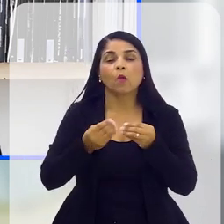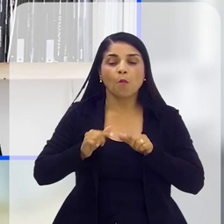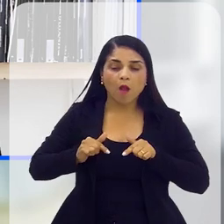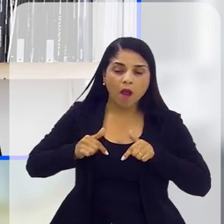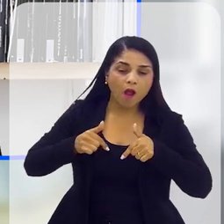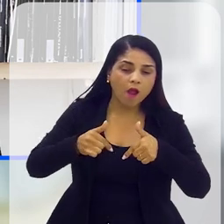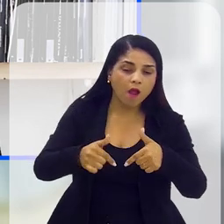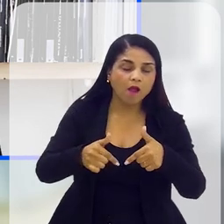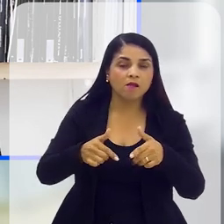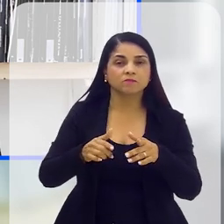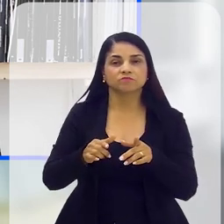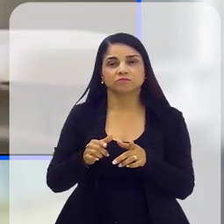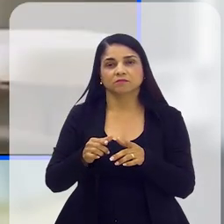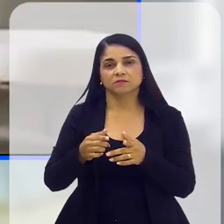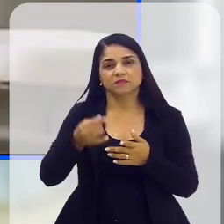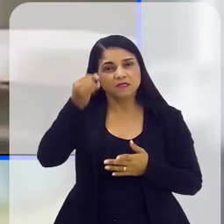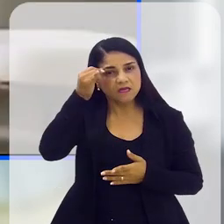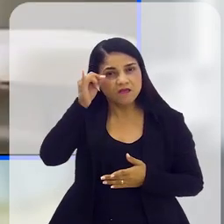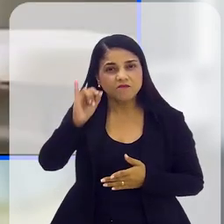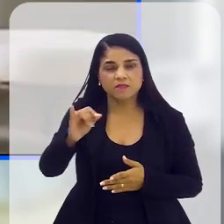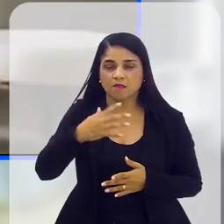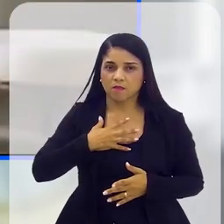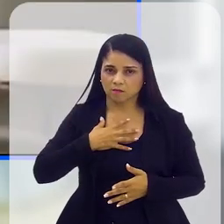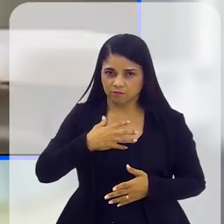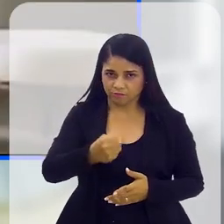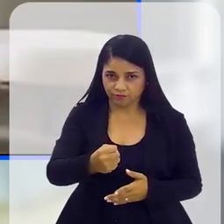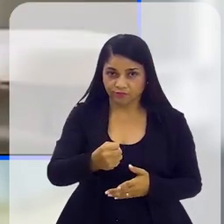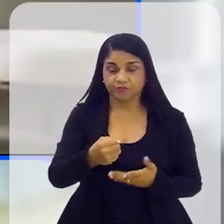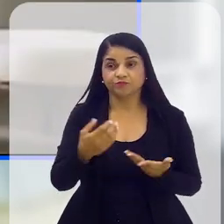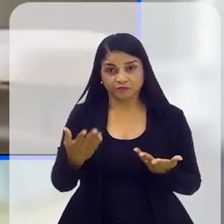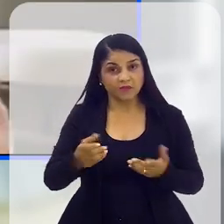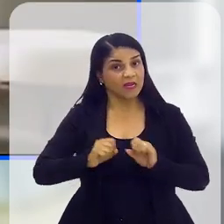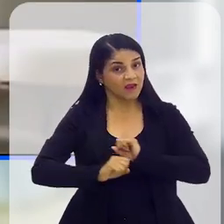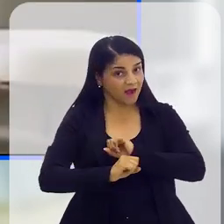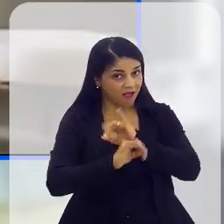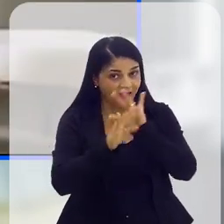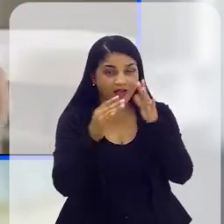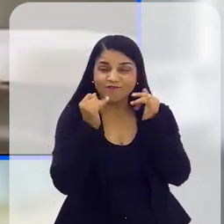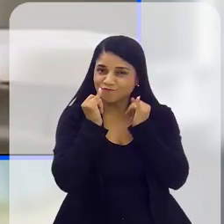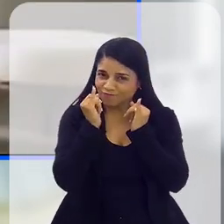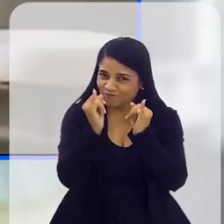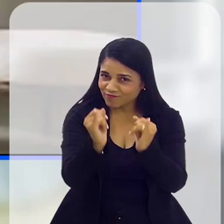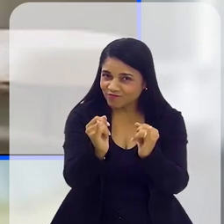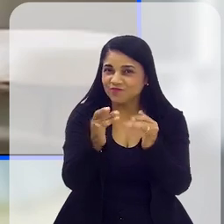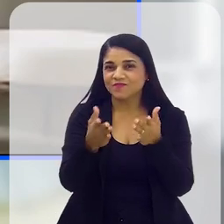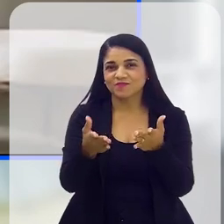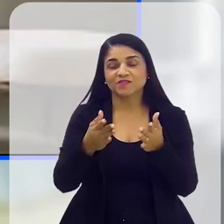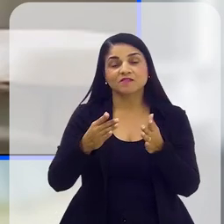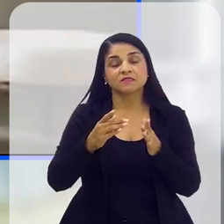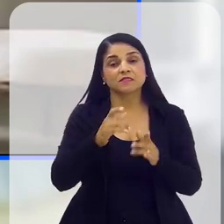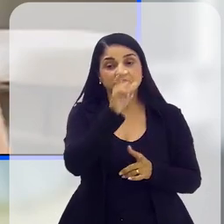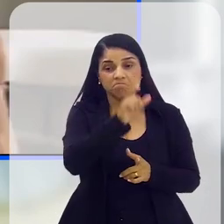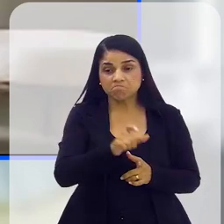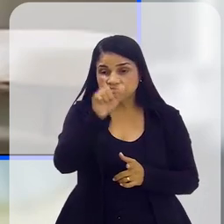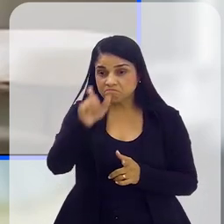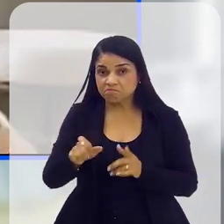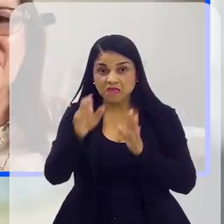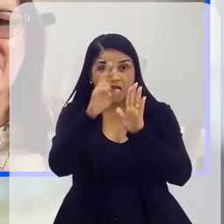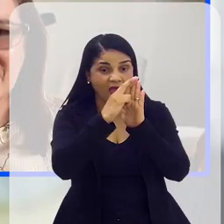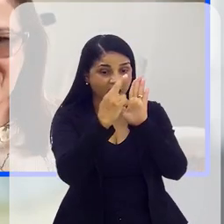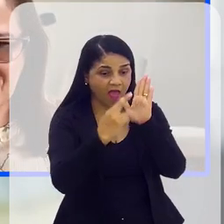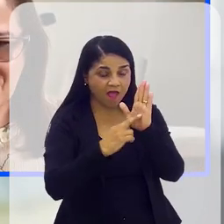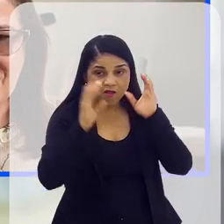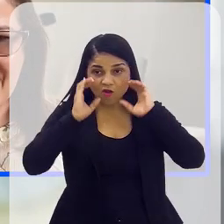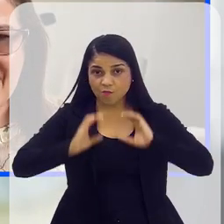na prevenção ao suicídio. Claro. Bom, nós temos padrões de comportamento, as pessoas são